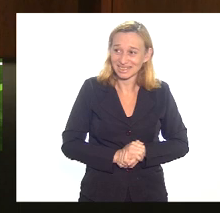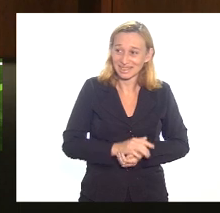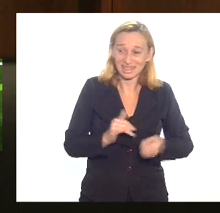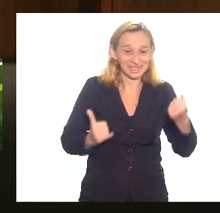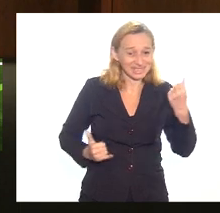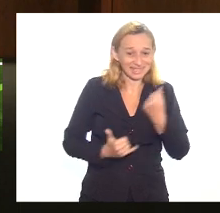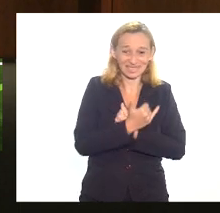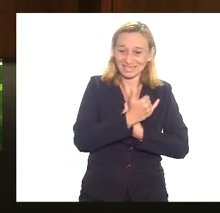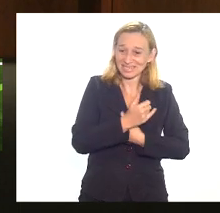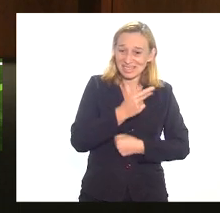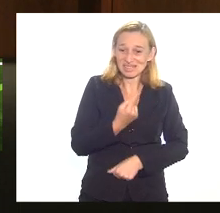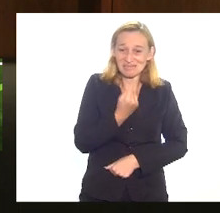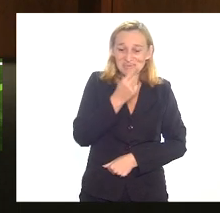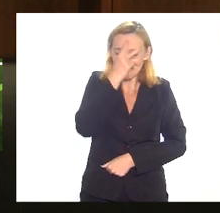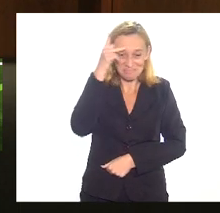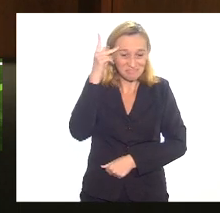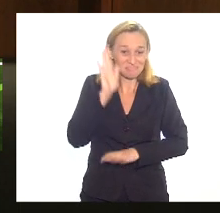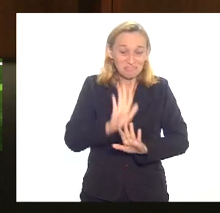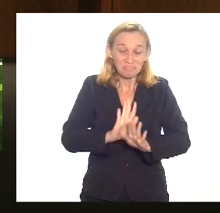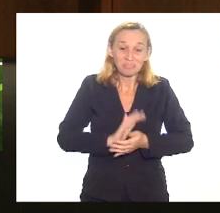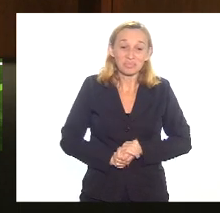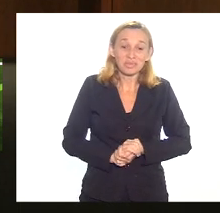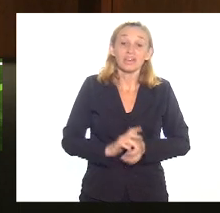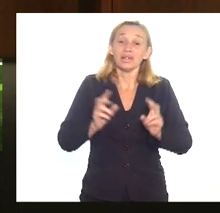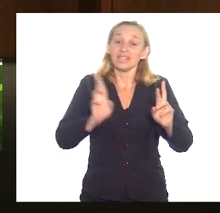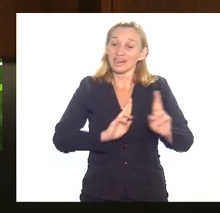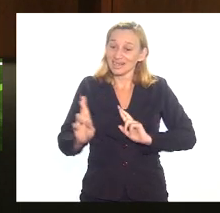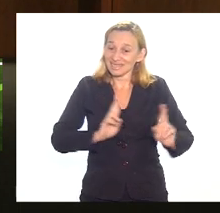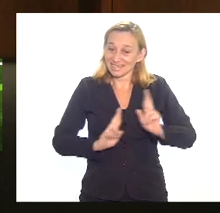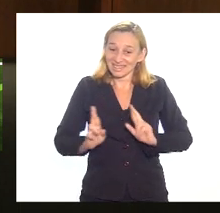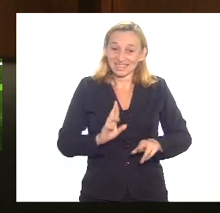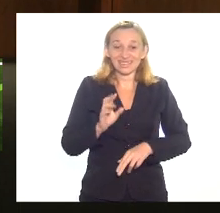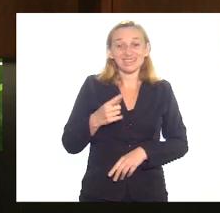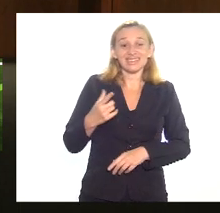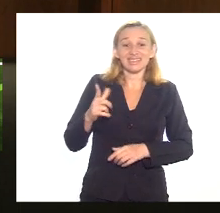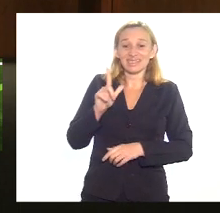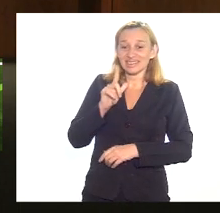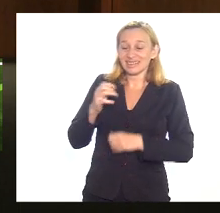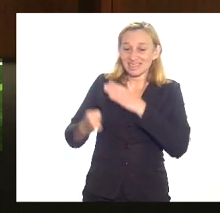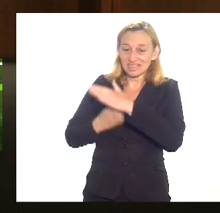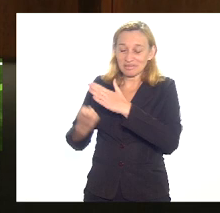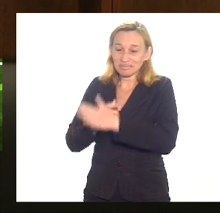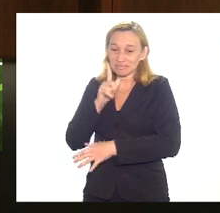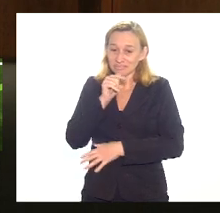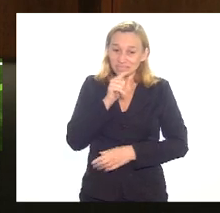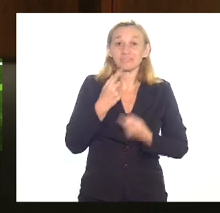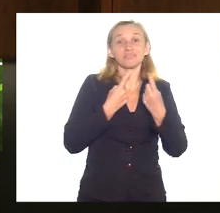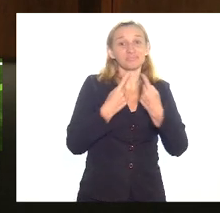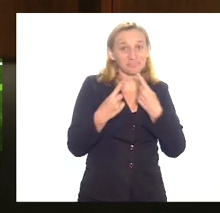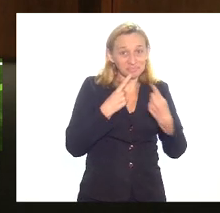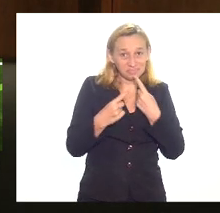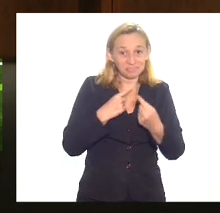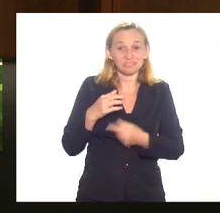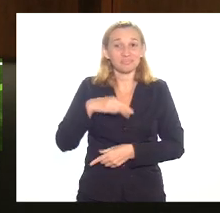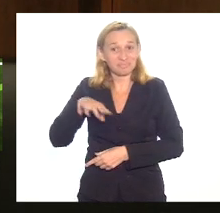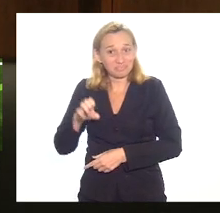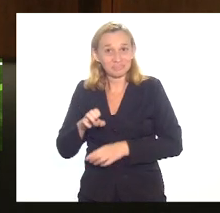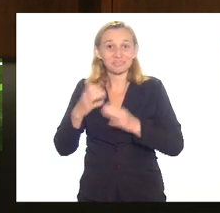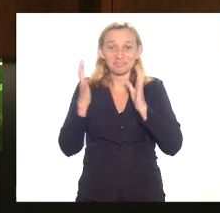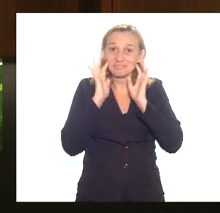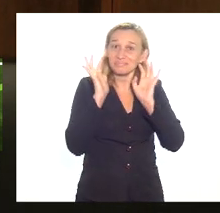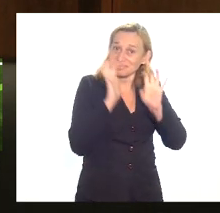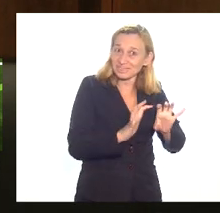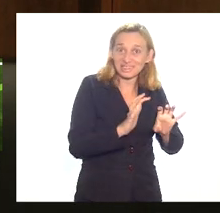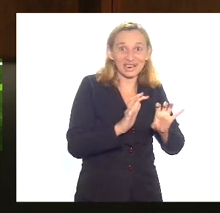ninguém então em relação a CEDAI vai ter um momento próprio para nós discutirmos a CEDAI mas chamar atenção